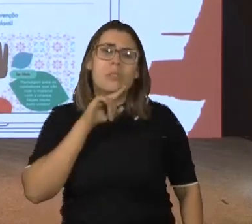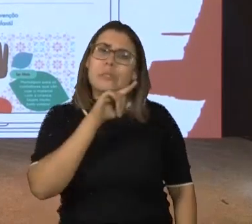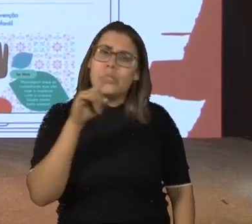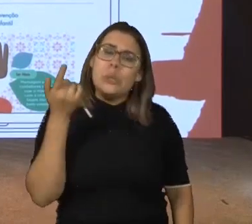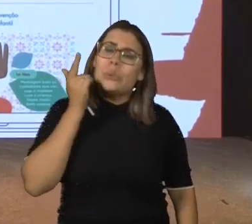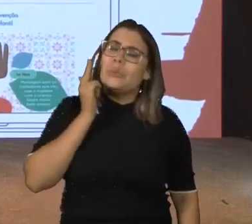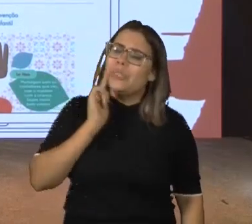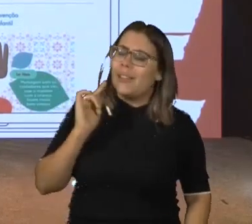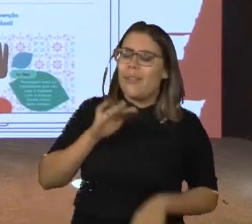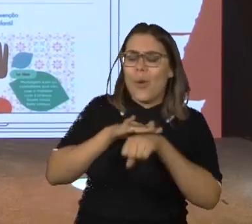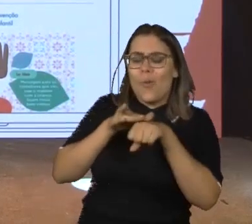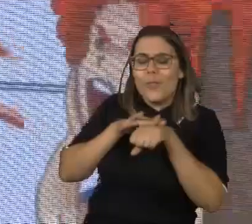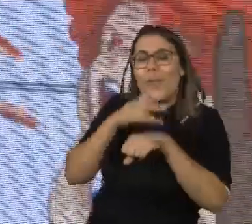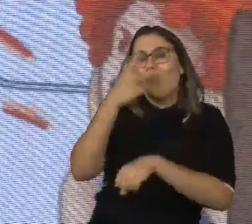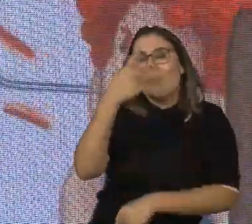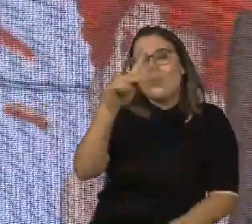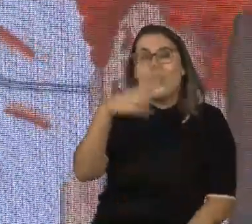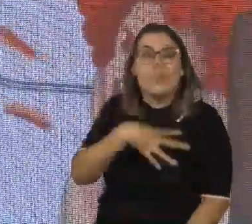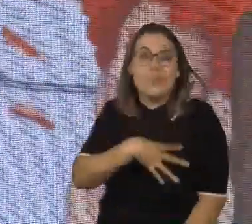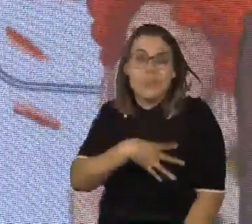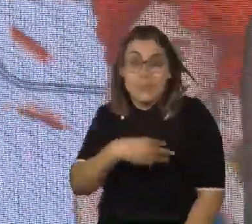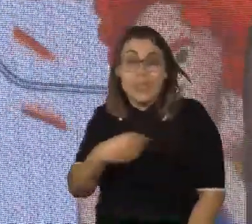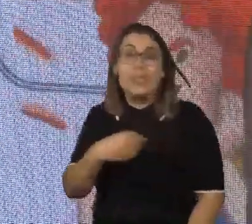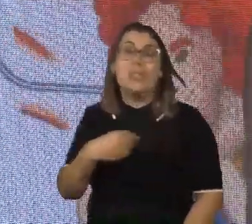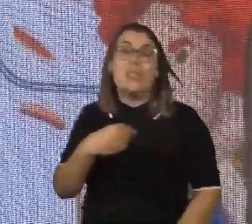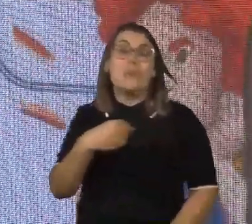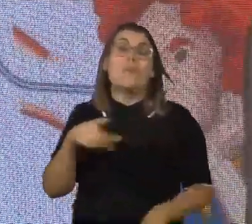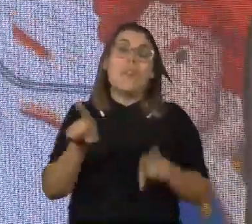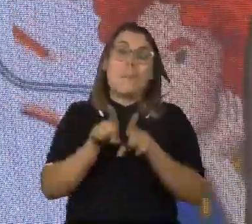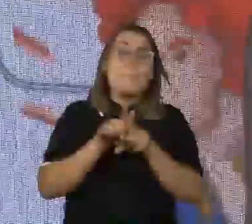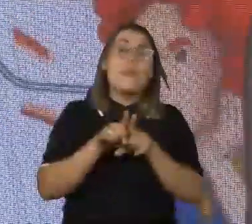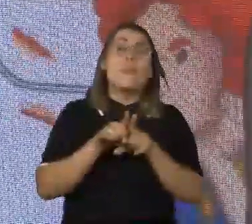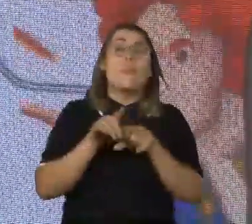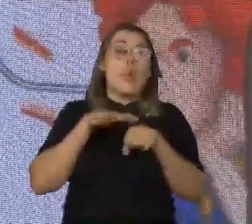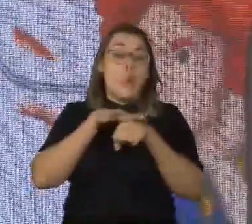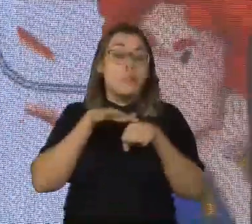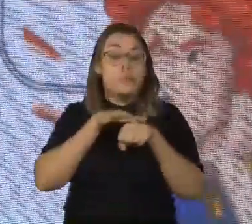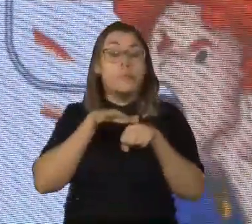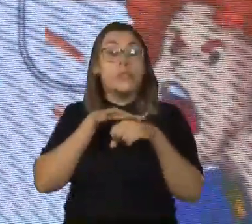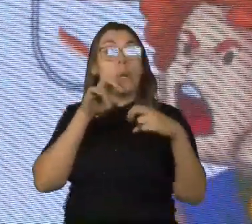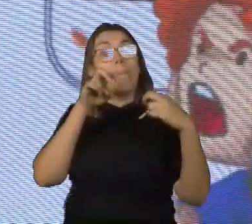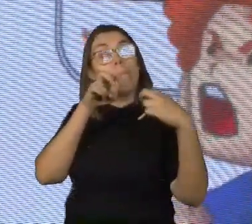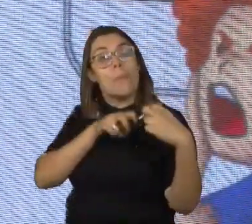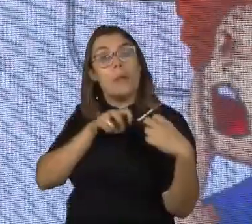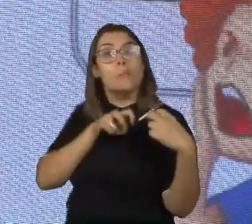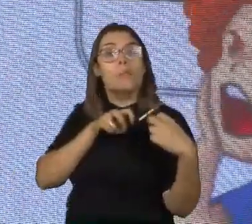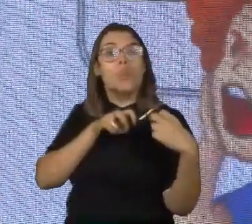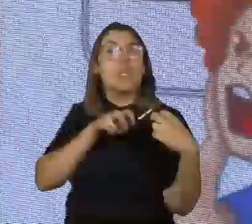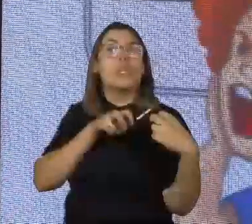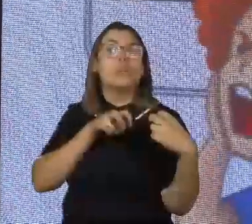para você conversar com o seu filho, conversar com o seu paciente. Ela tem muitas informações, informações de